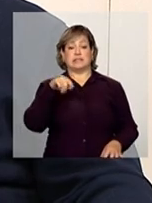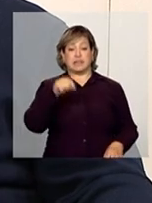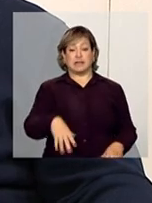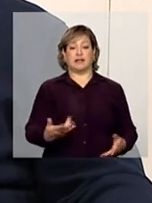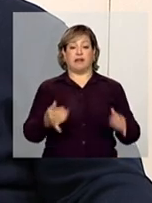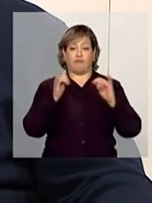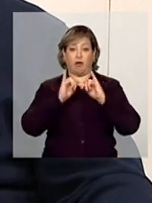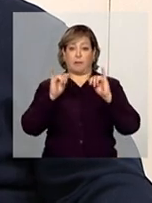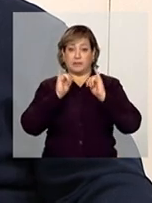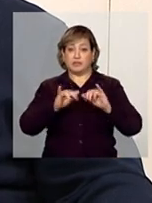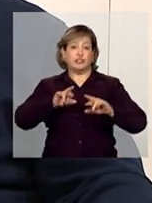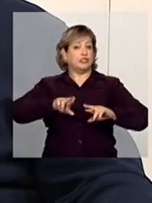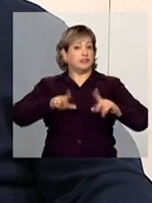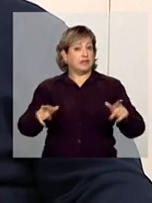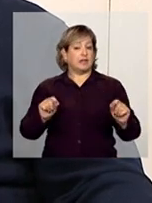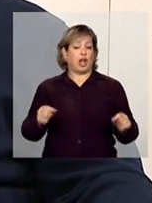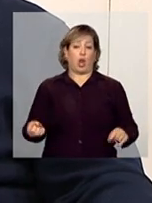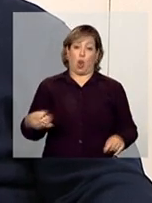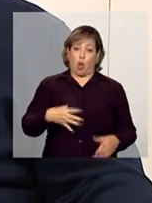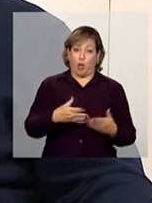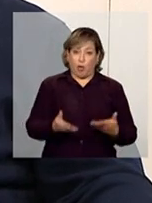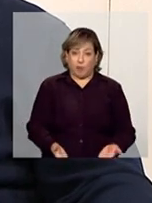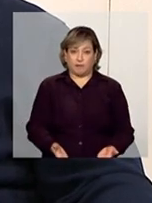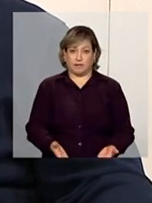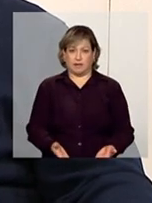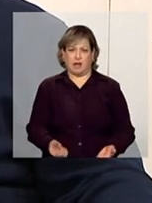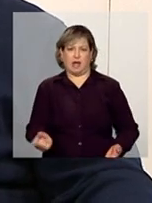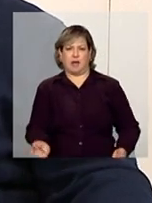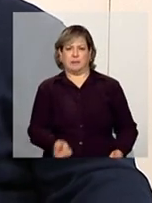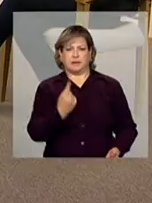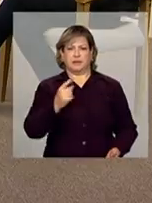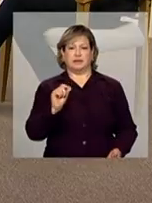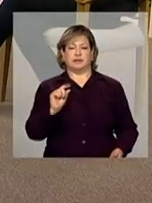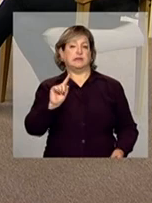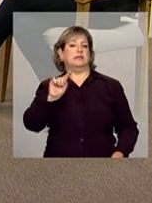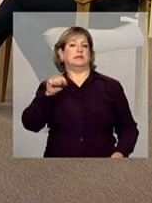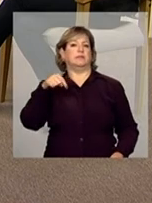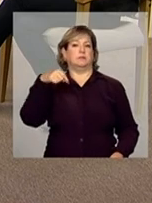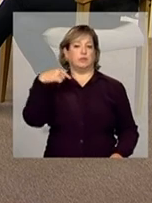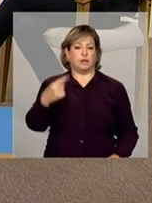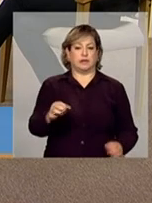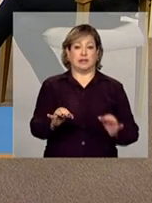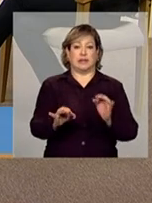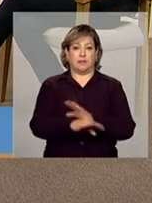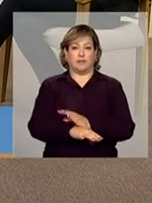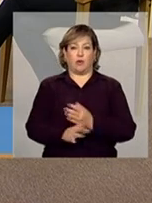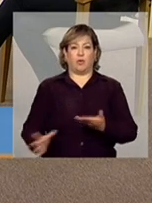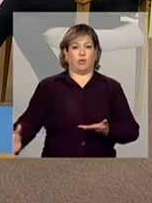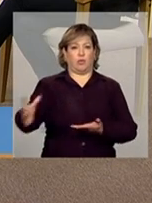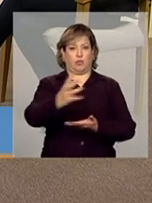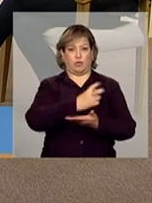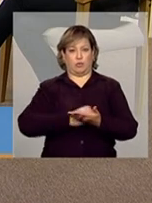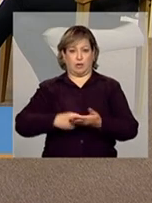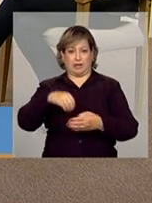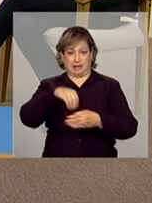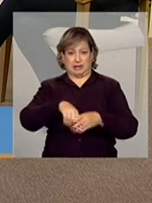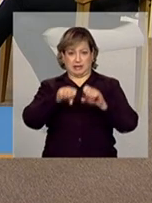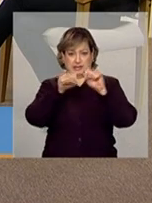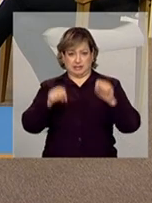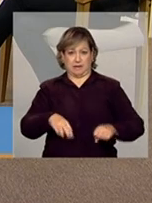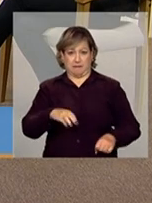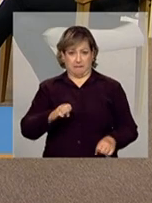diferente, nova, aparecer depois que termina a coleta dentro do sistema do MEC,